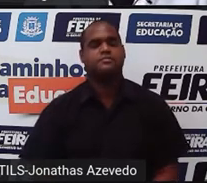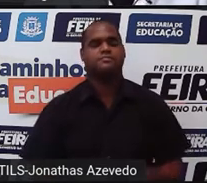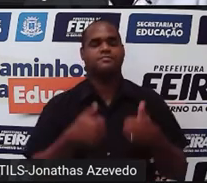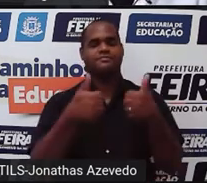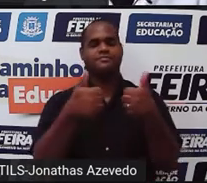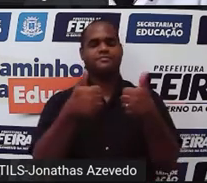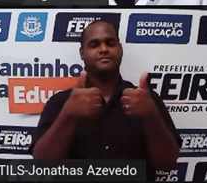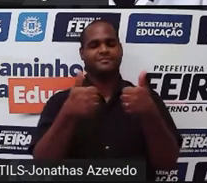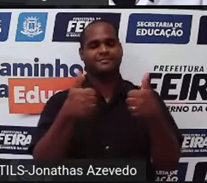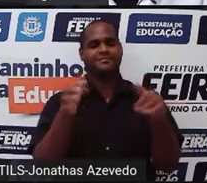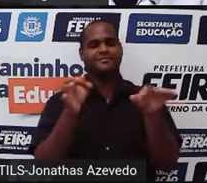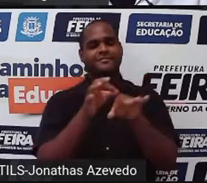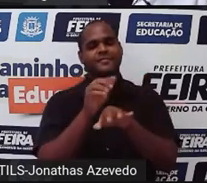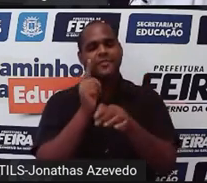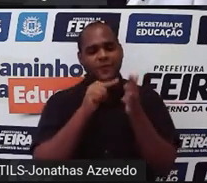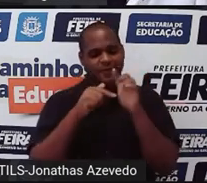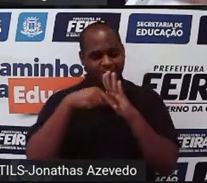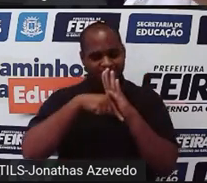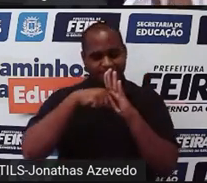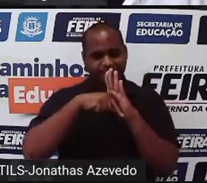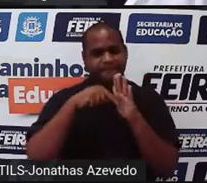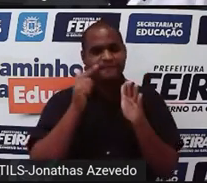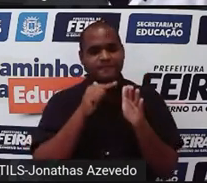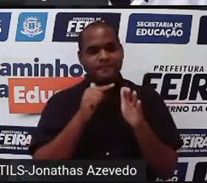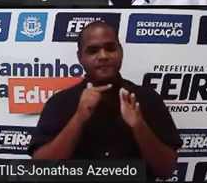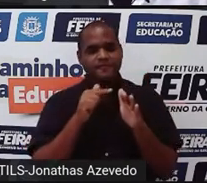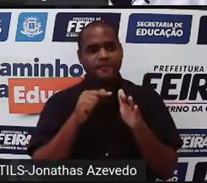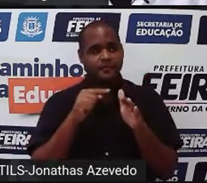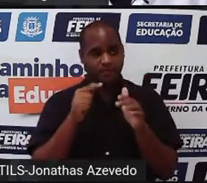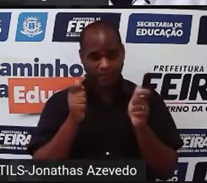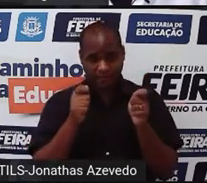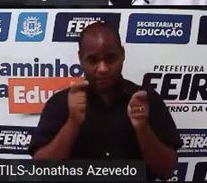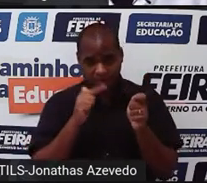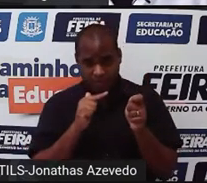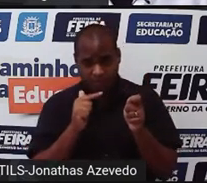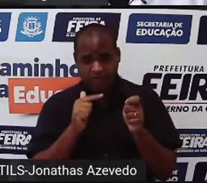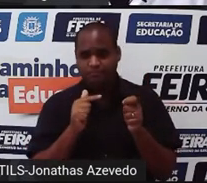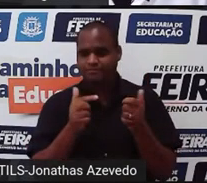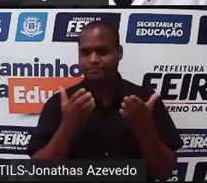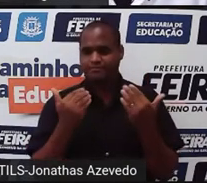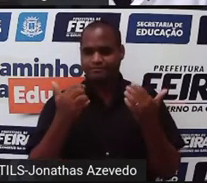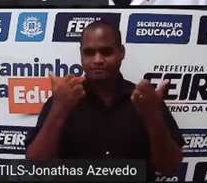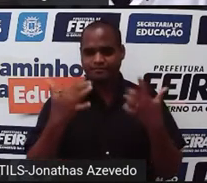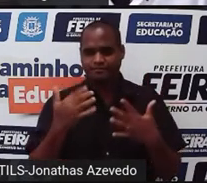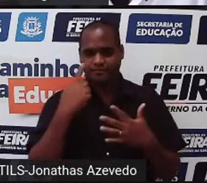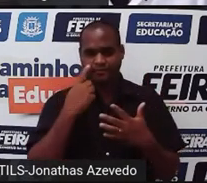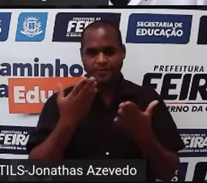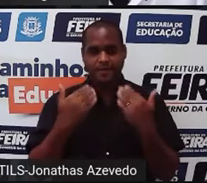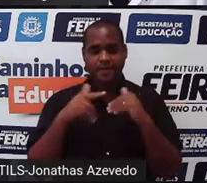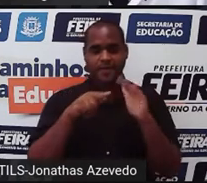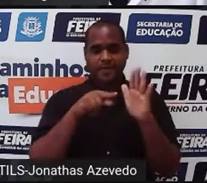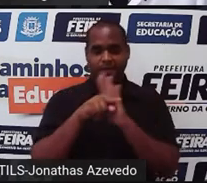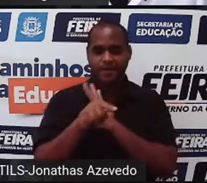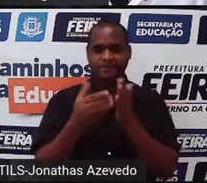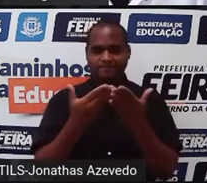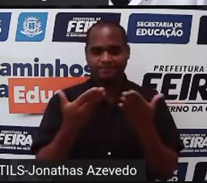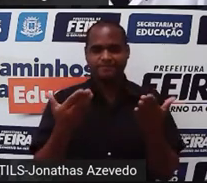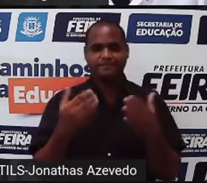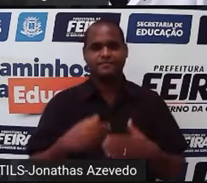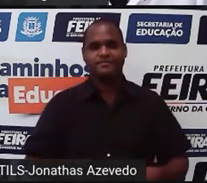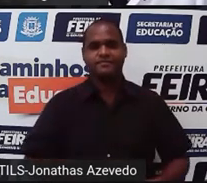Prontinho, conseguiu-se avaliar? Tudo tranqui? Vamos lá, vem comigo. Olha só.